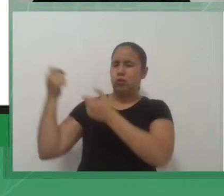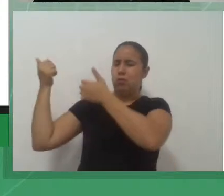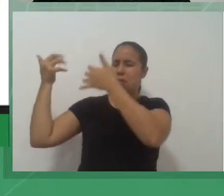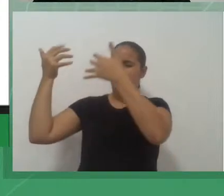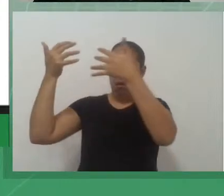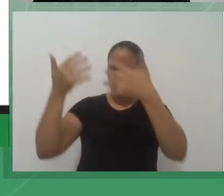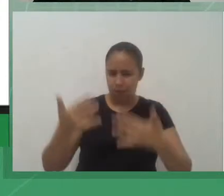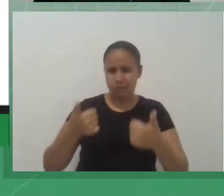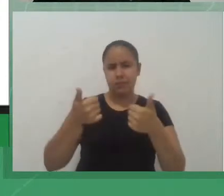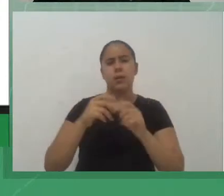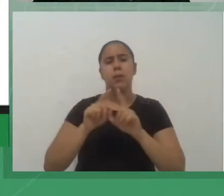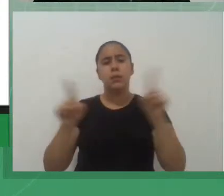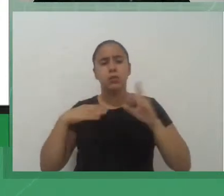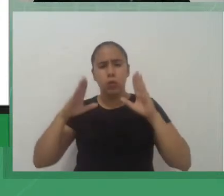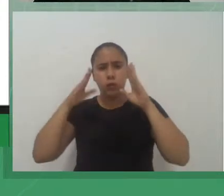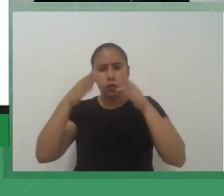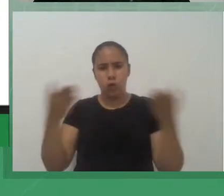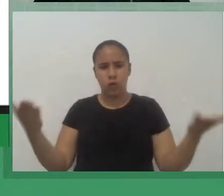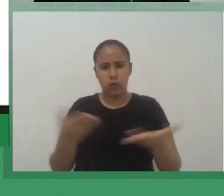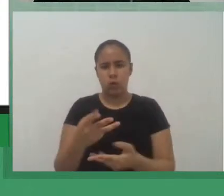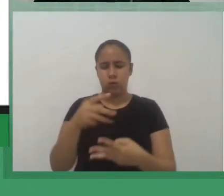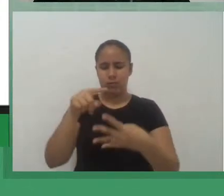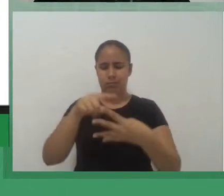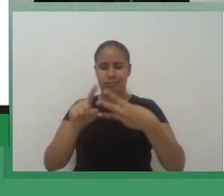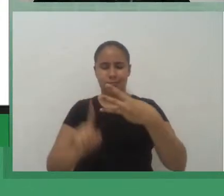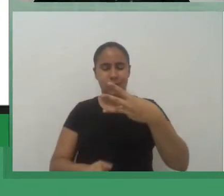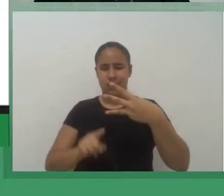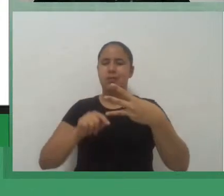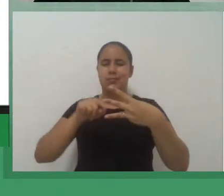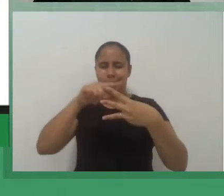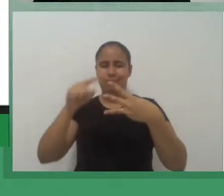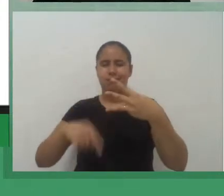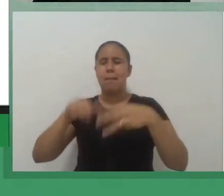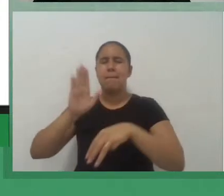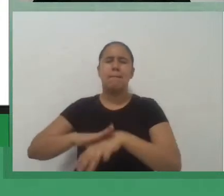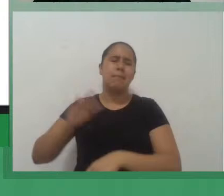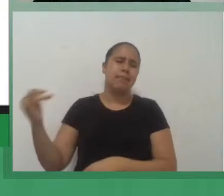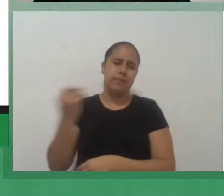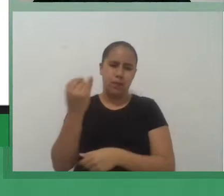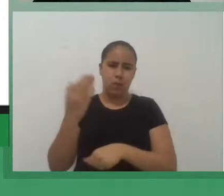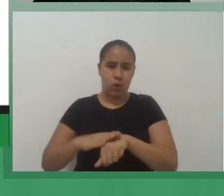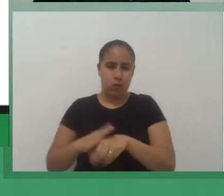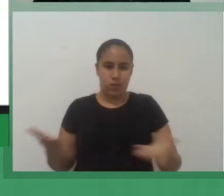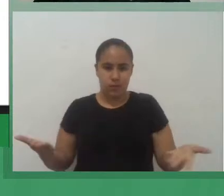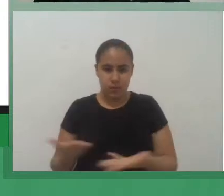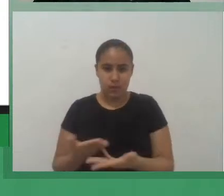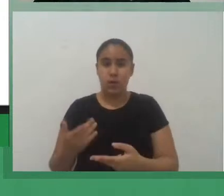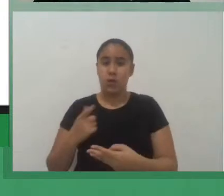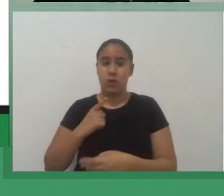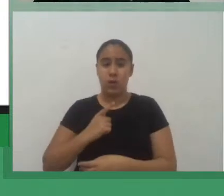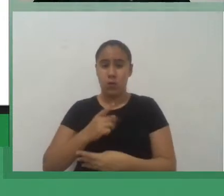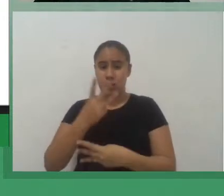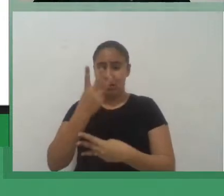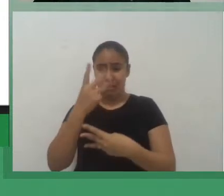três porque eu achei mais interessante para o momento, eu tenho três obras que vão dialogar com essa temática que eu estou trabalhando,